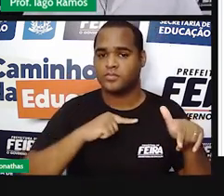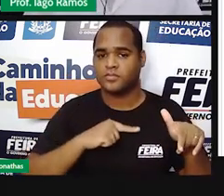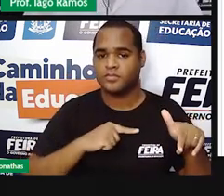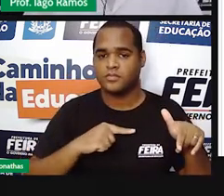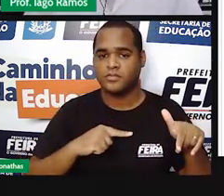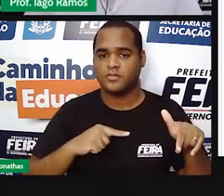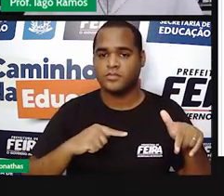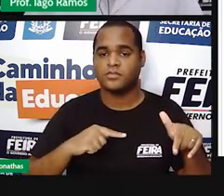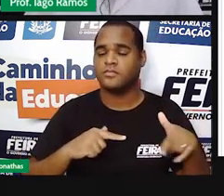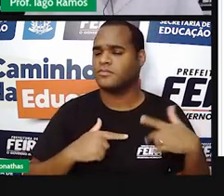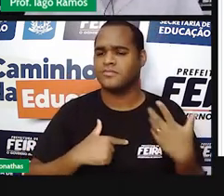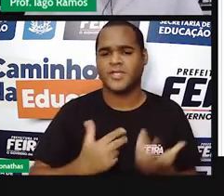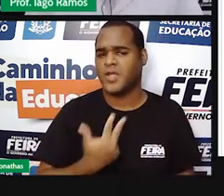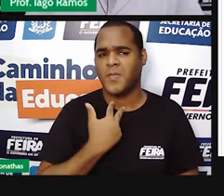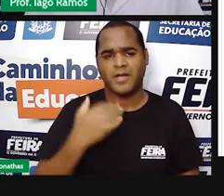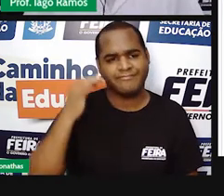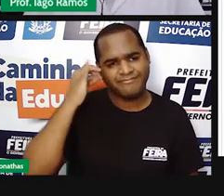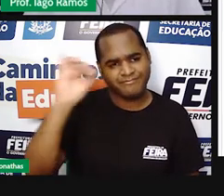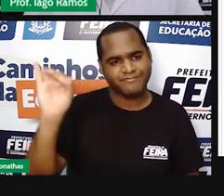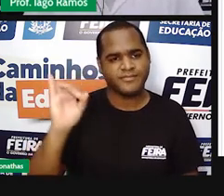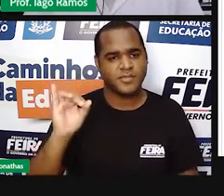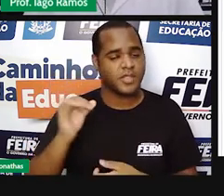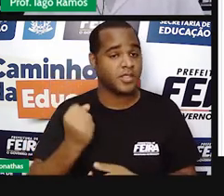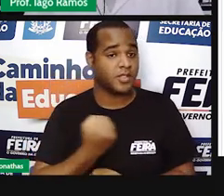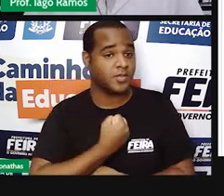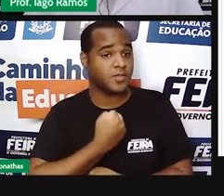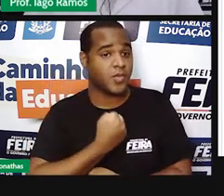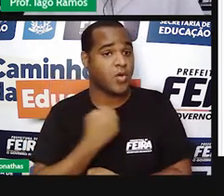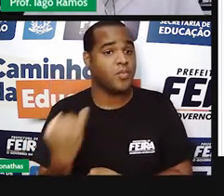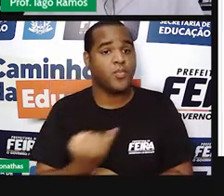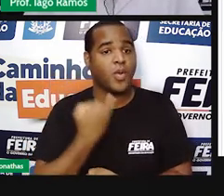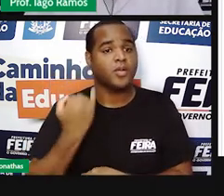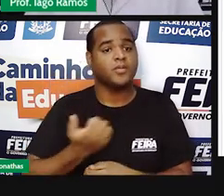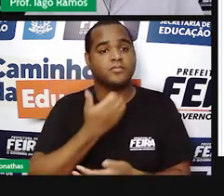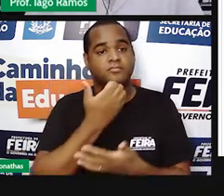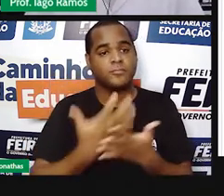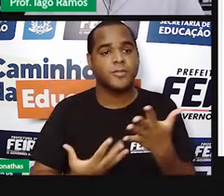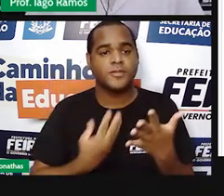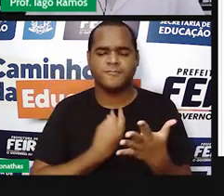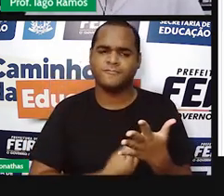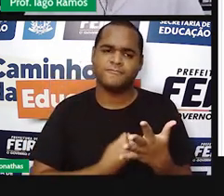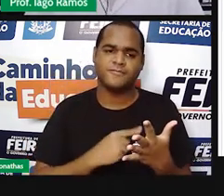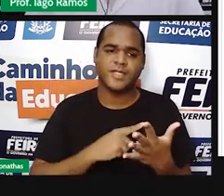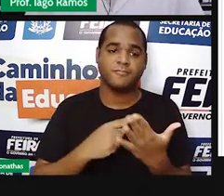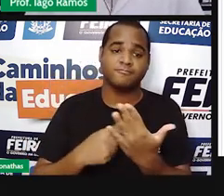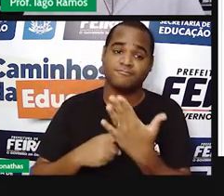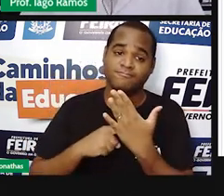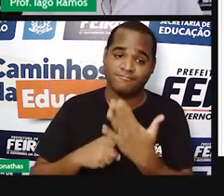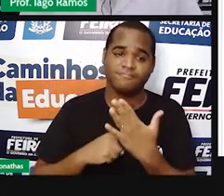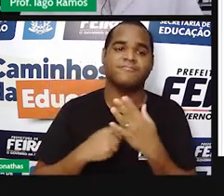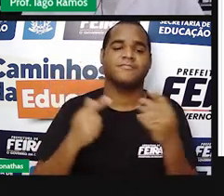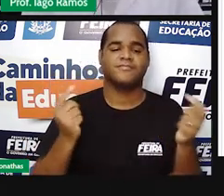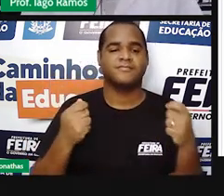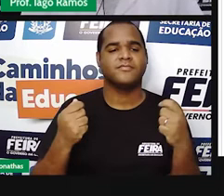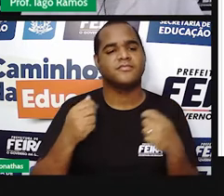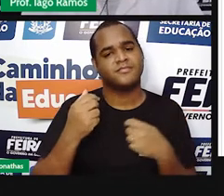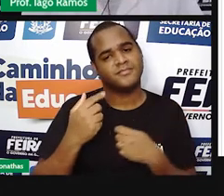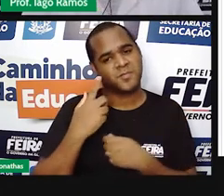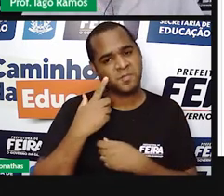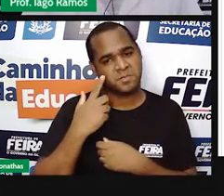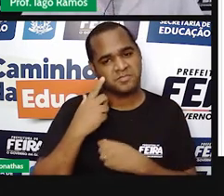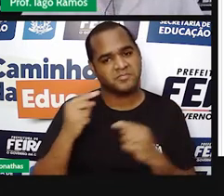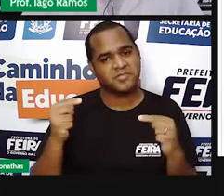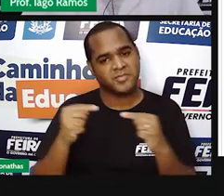não pode querer negar a importância que os números têm em nossas vidas, tá? Até porque, em outras